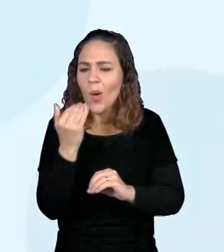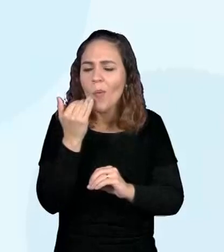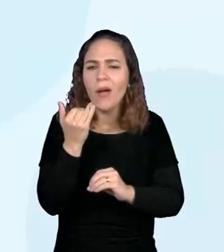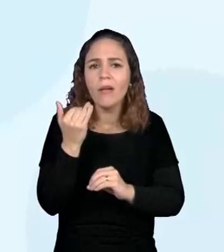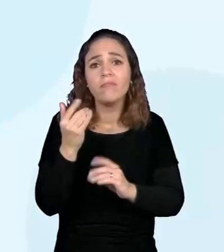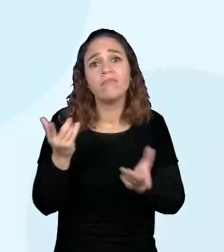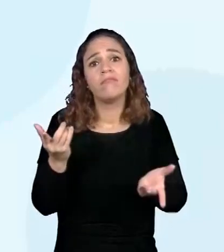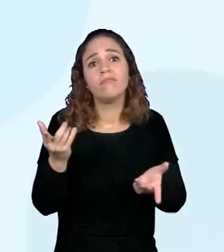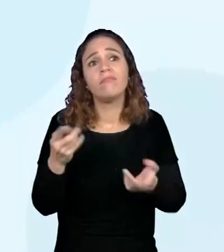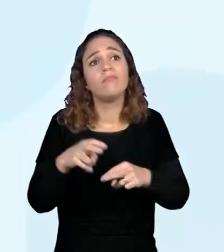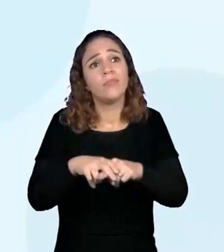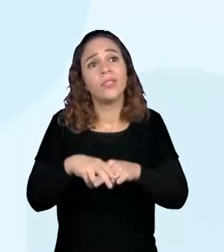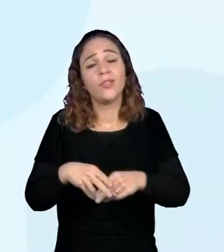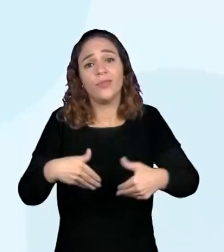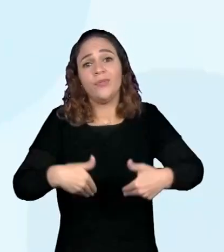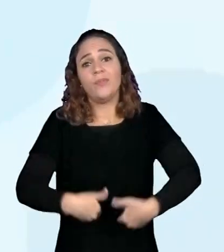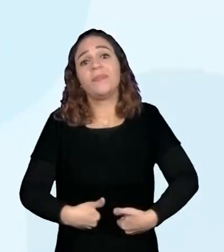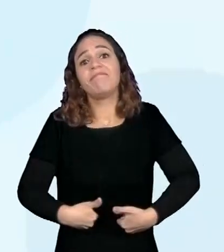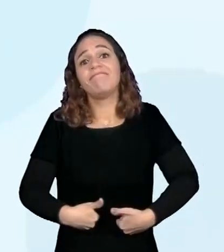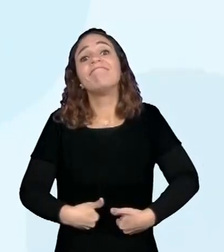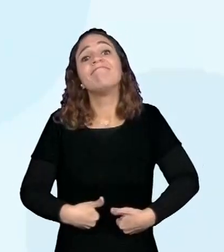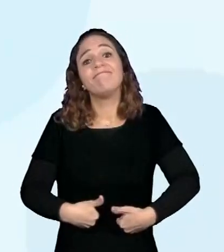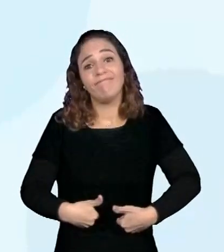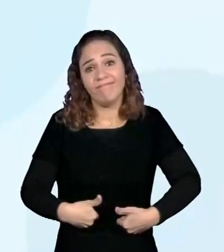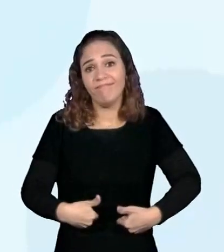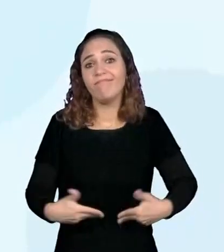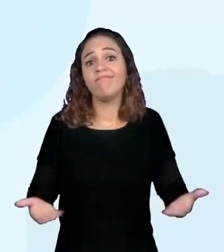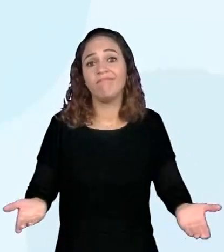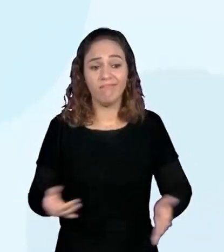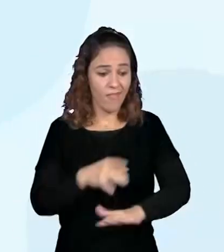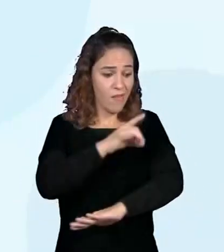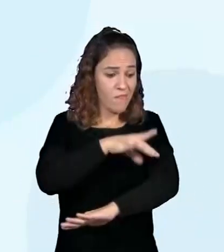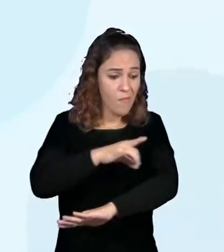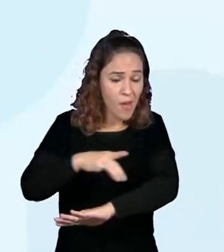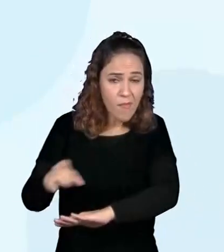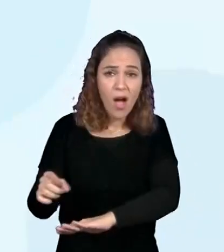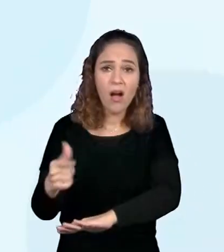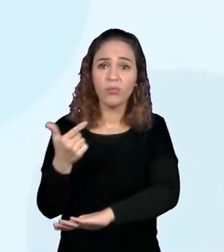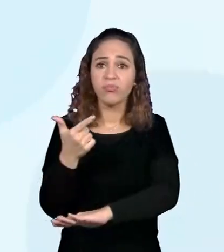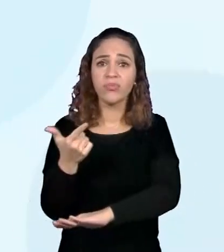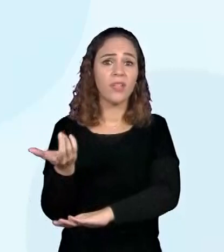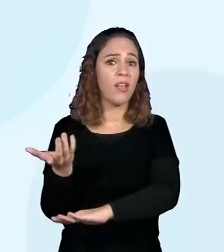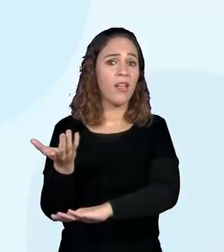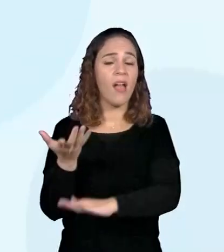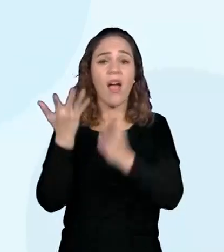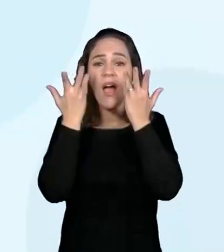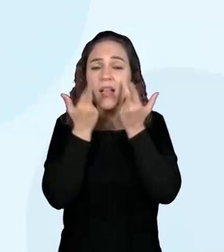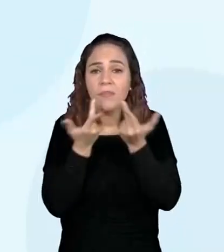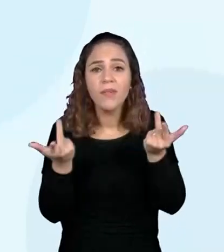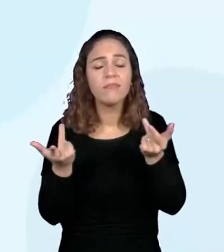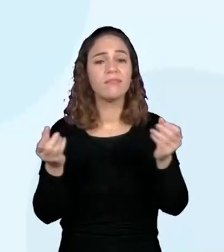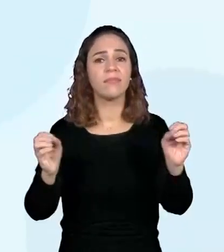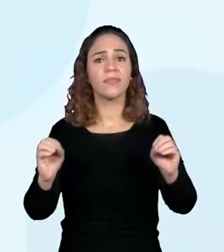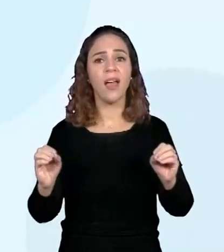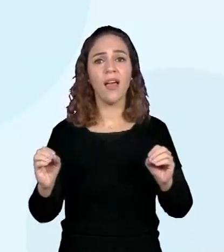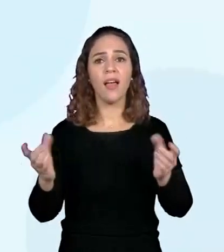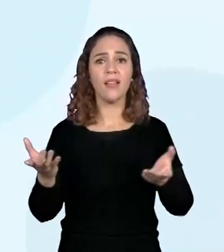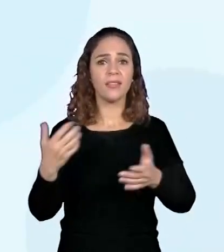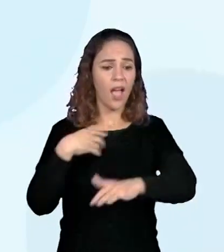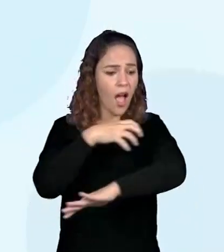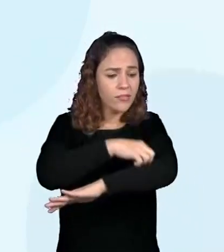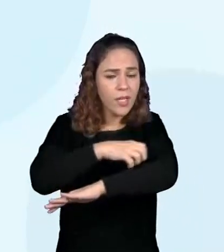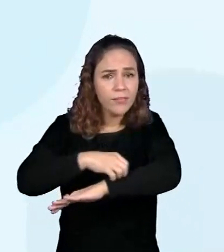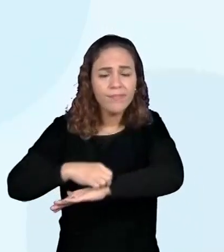Eu não tenho animal para comer e não tenho vegetação para se alimentar. Então, a fome é uma consequência. E a outra